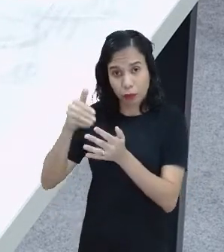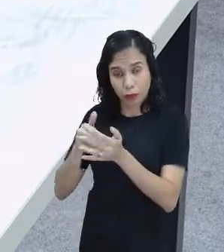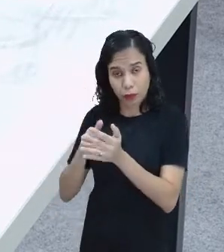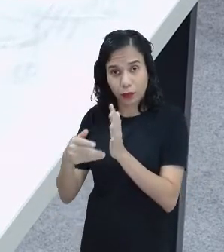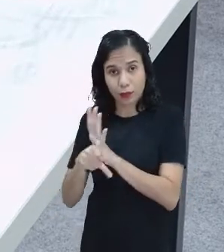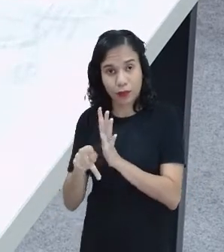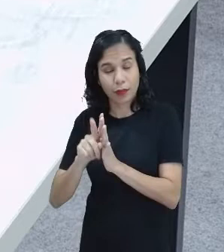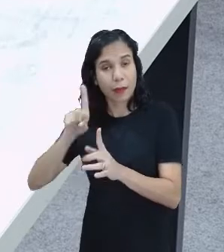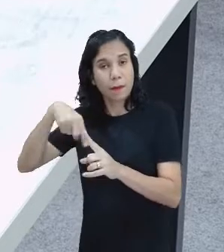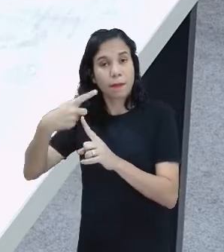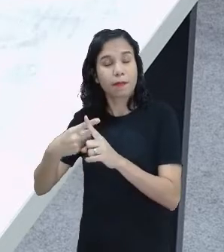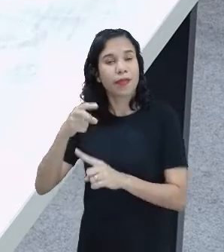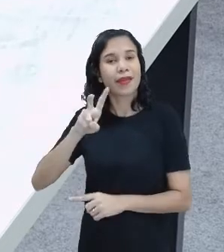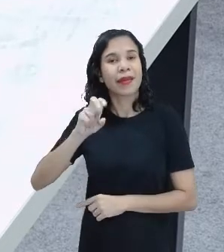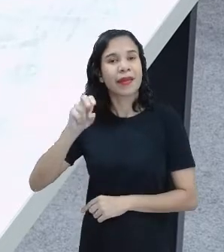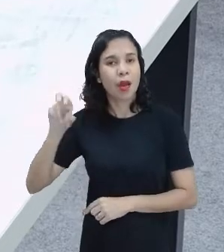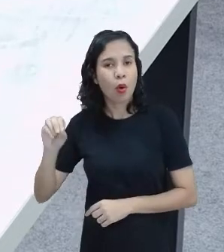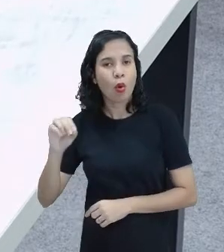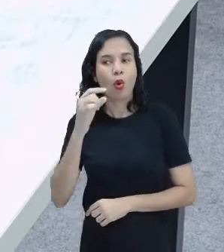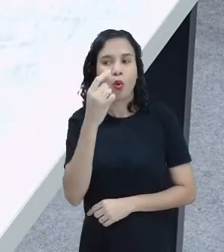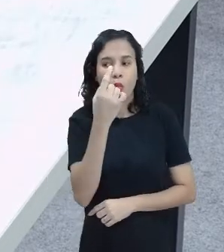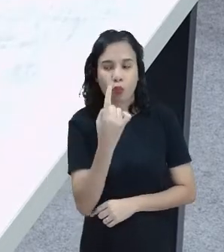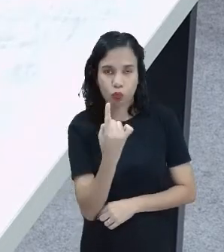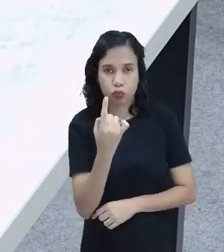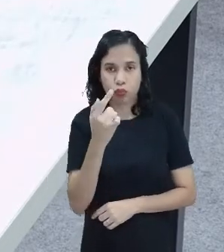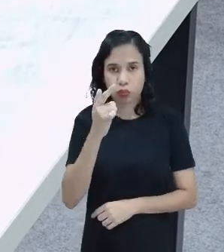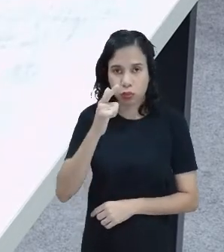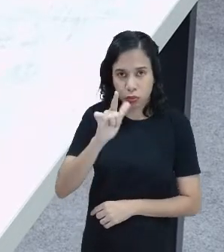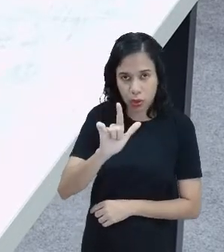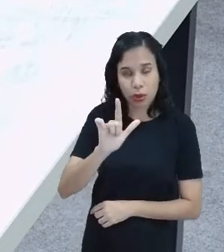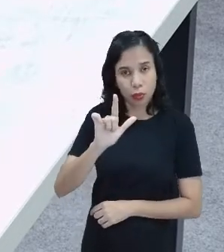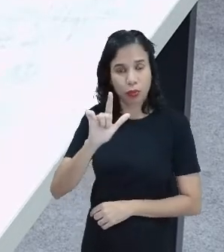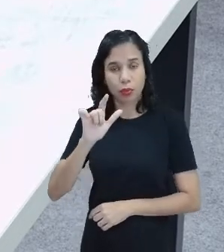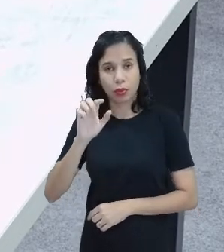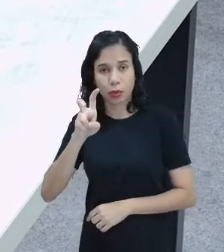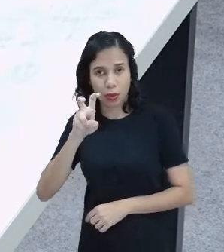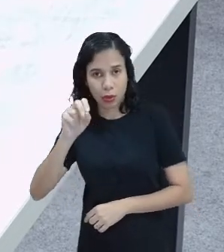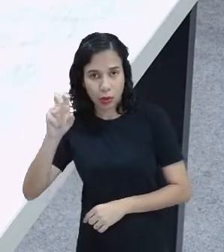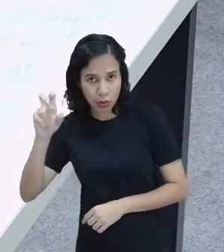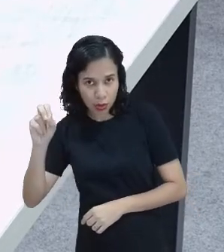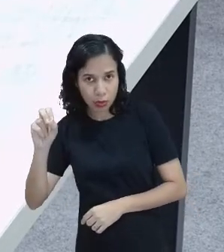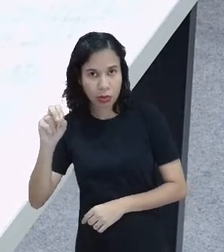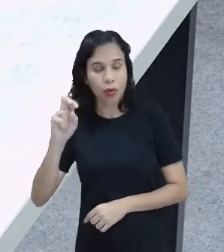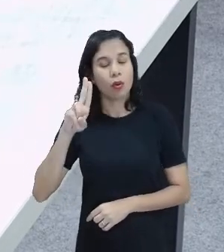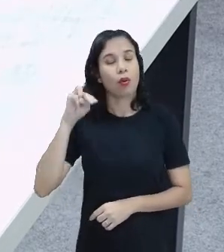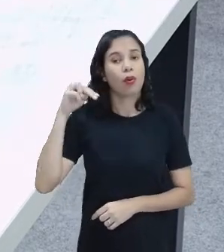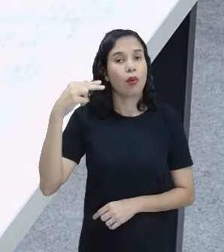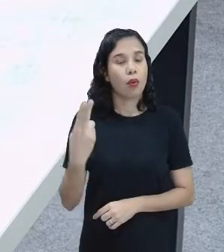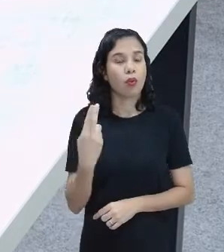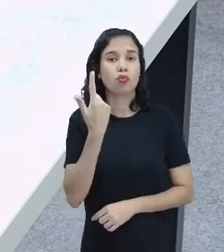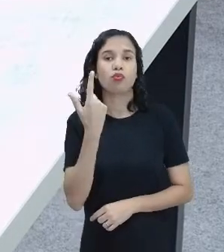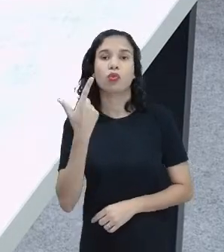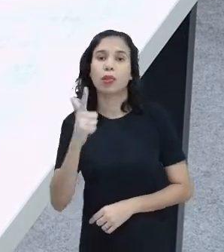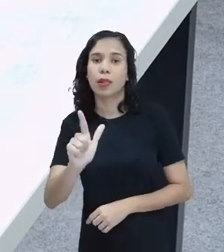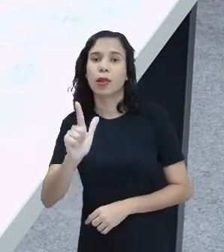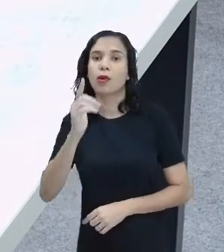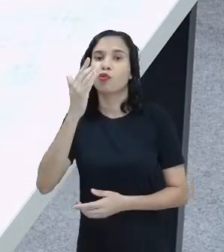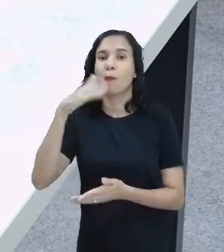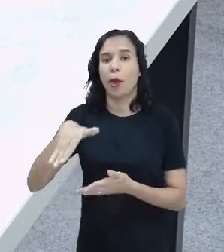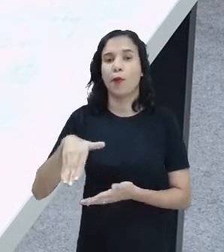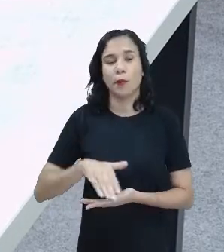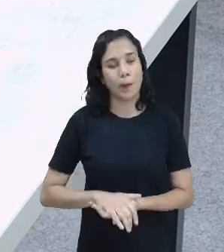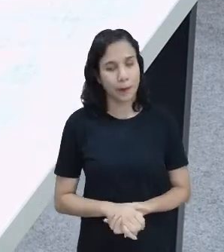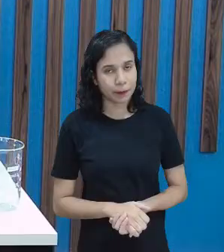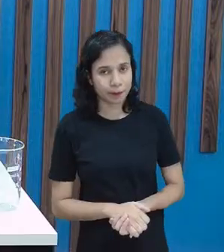garrafinha tem mais 500, então eu tenho 1500 ml ou um litro e